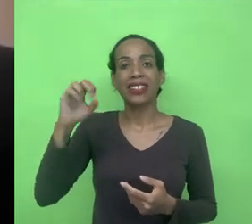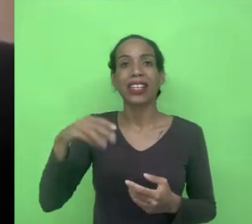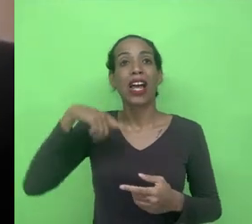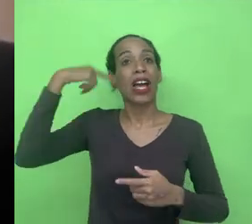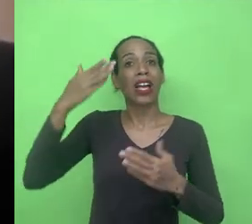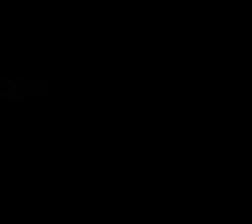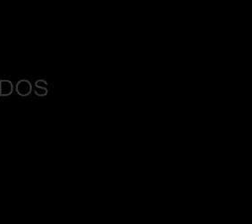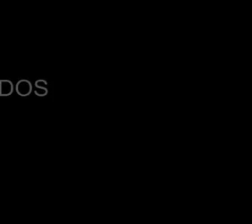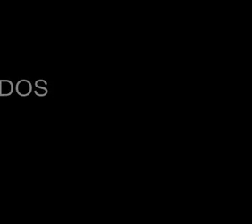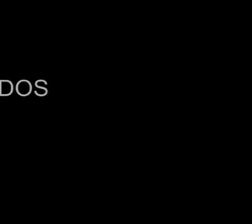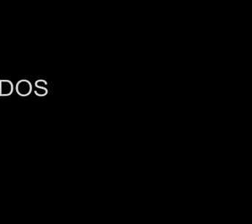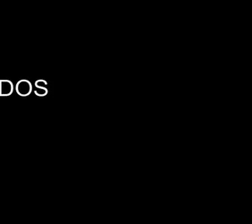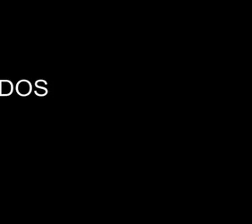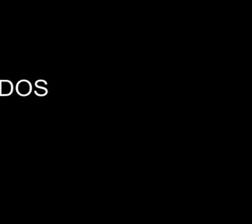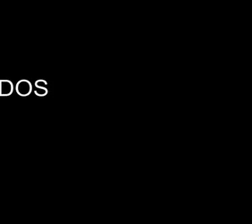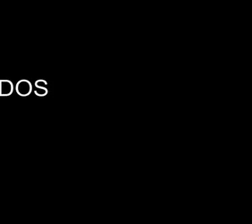abraço